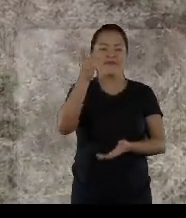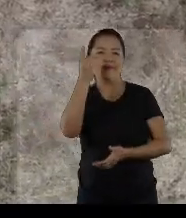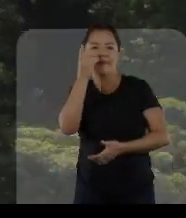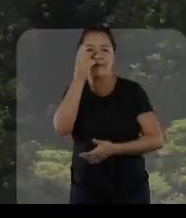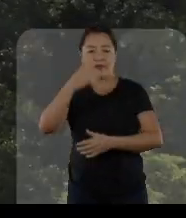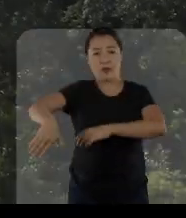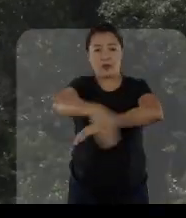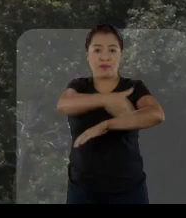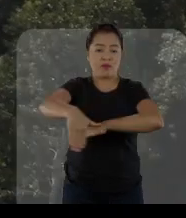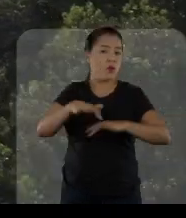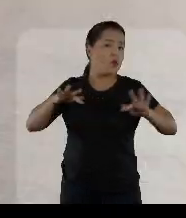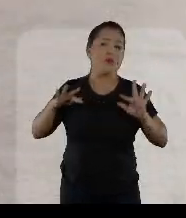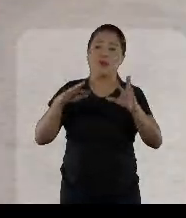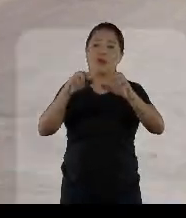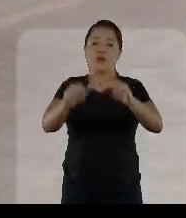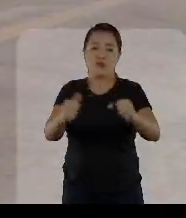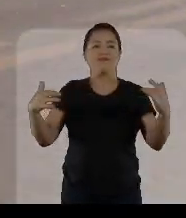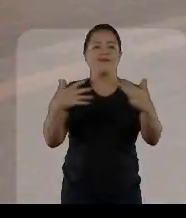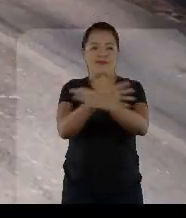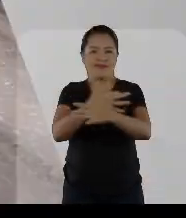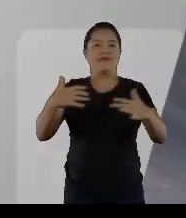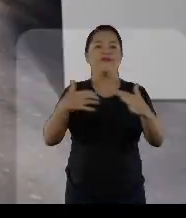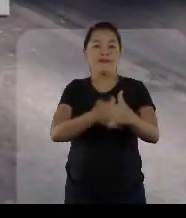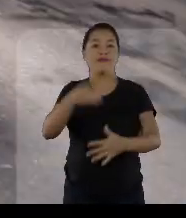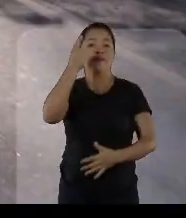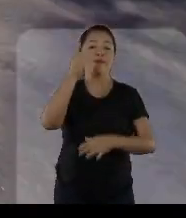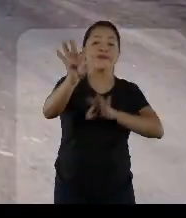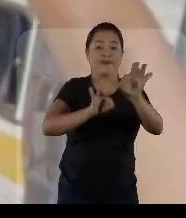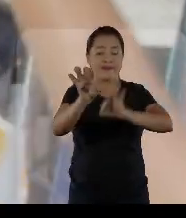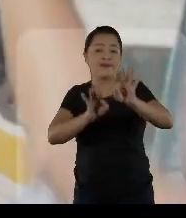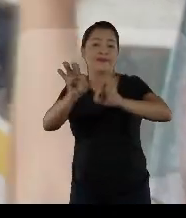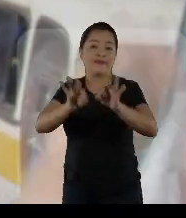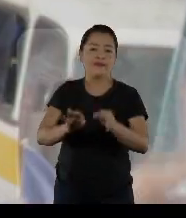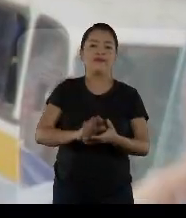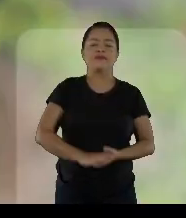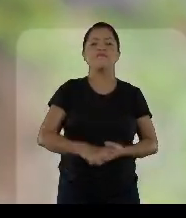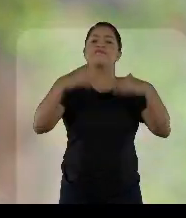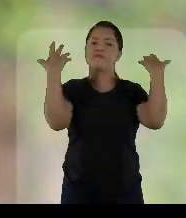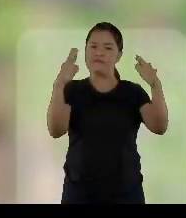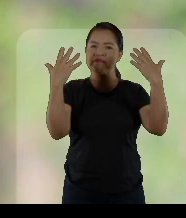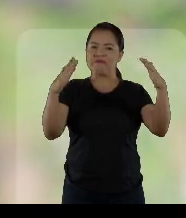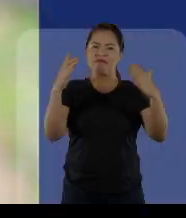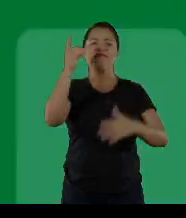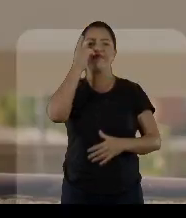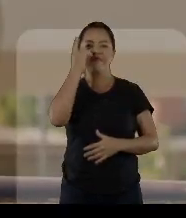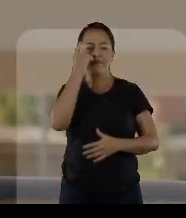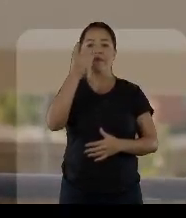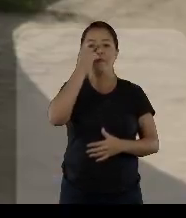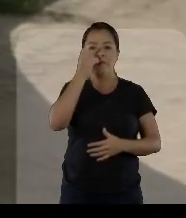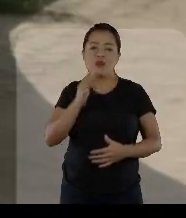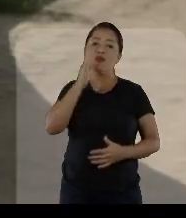Davi. Pavimentação de rodovias, foi Davi, foi Davi. Davi tá de parabéns, olha.